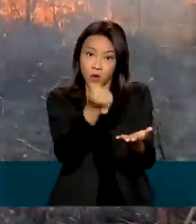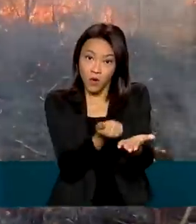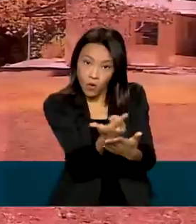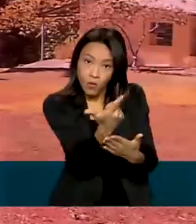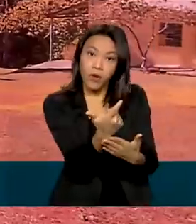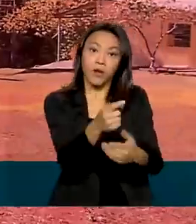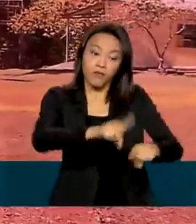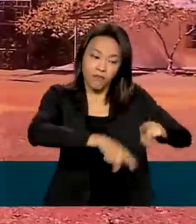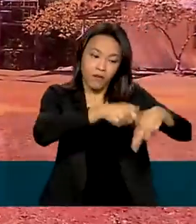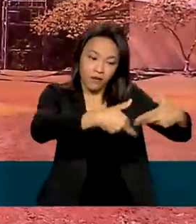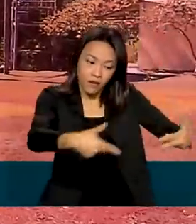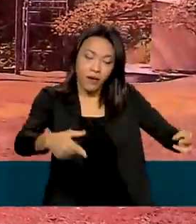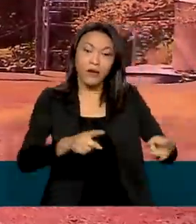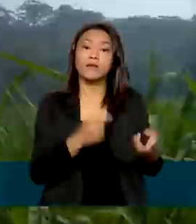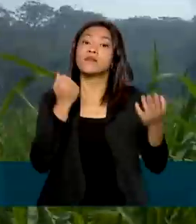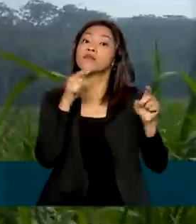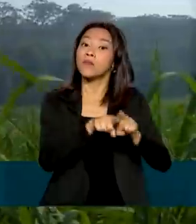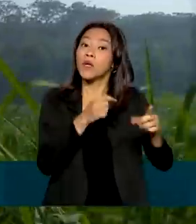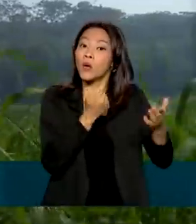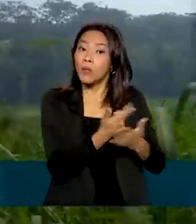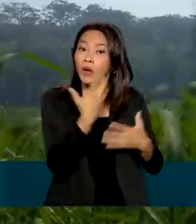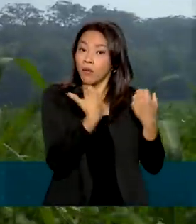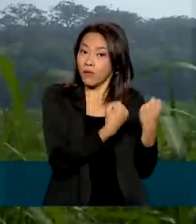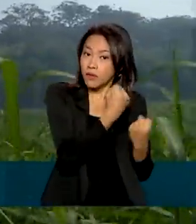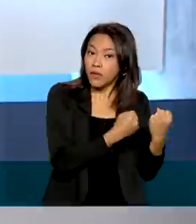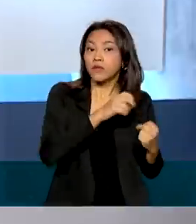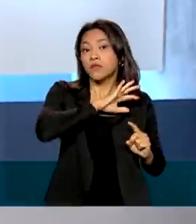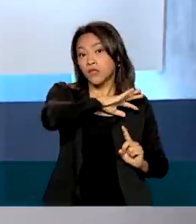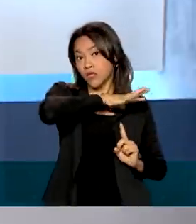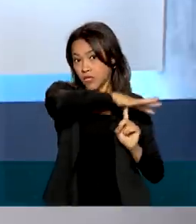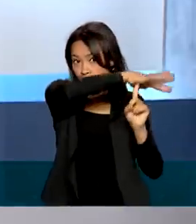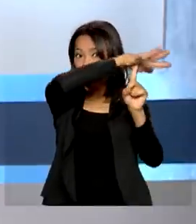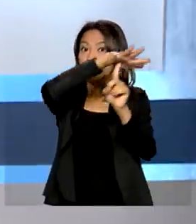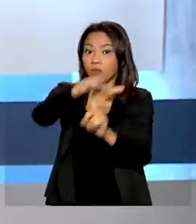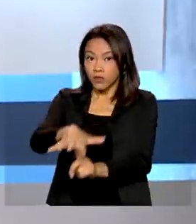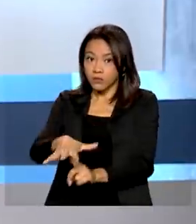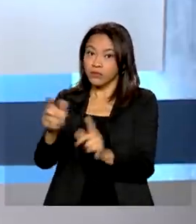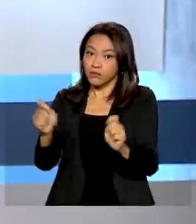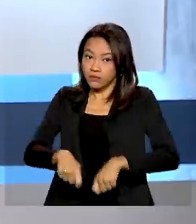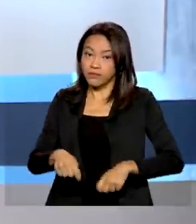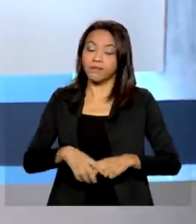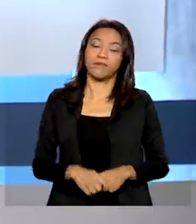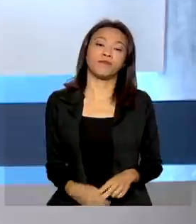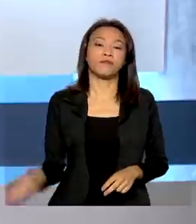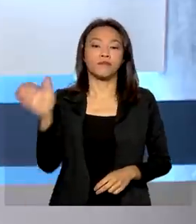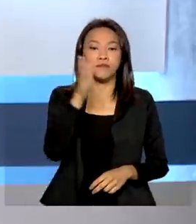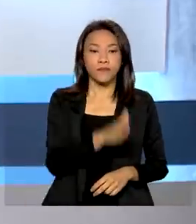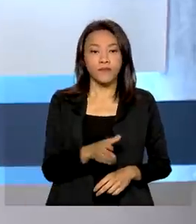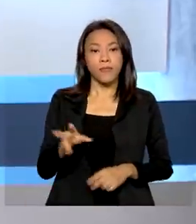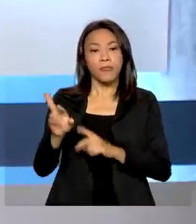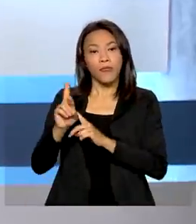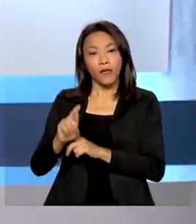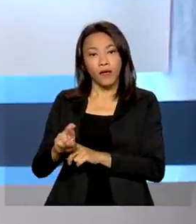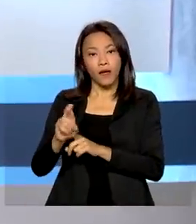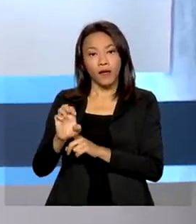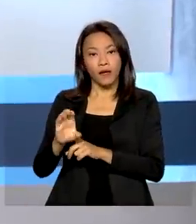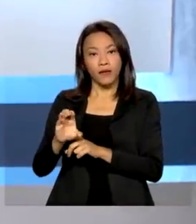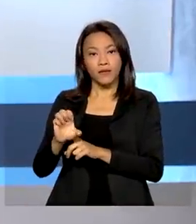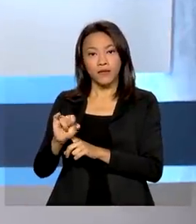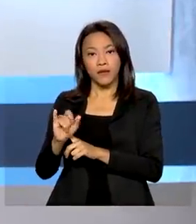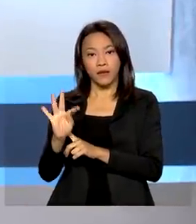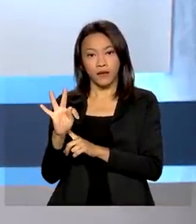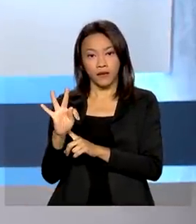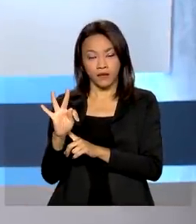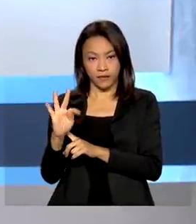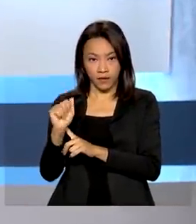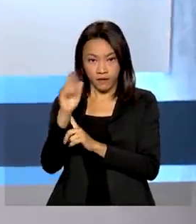proteção e adquirir veículos e helicópteros. A Receita Federal libera hoje a declaração